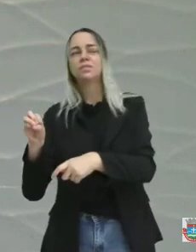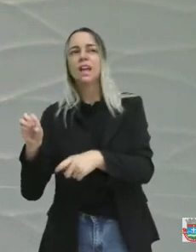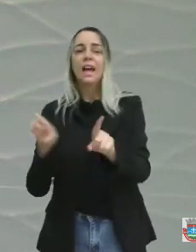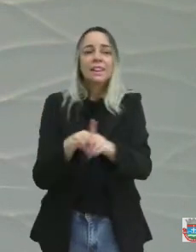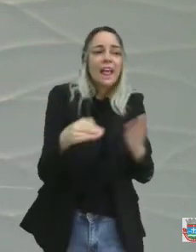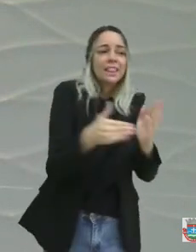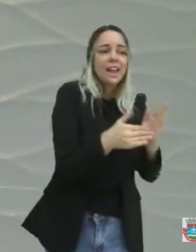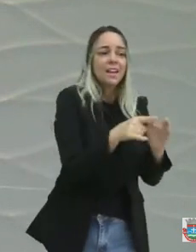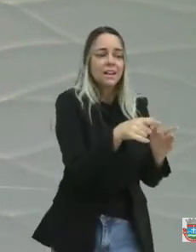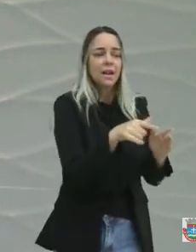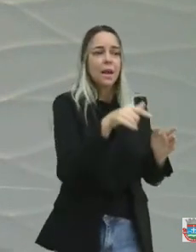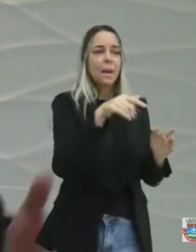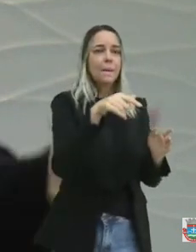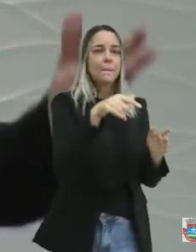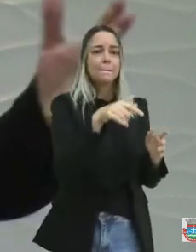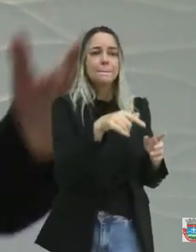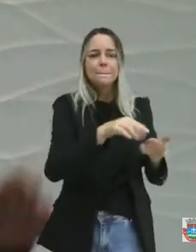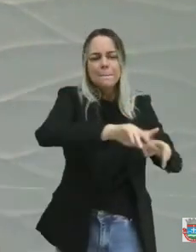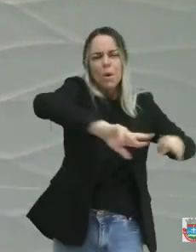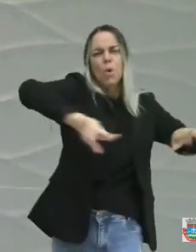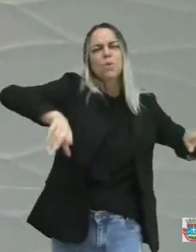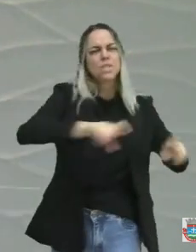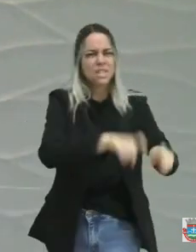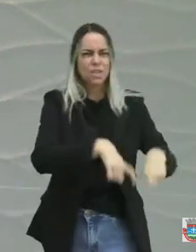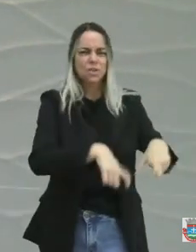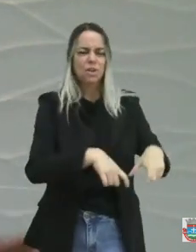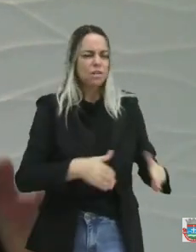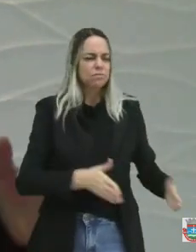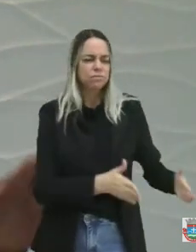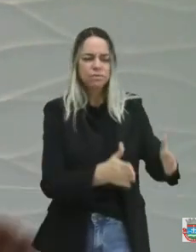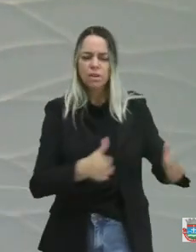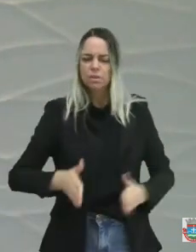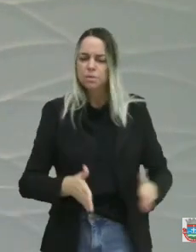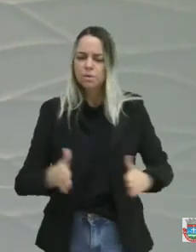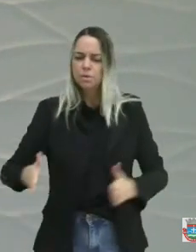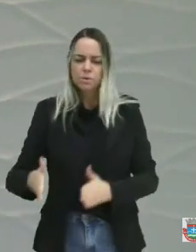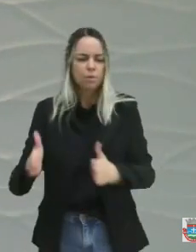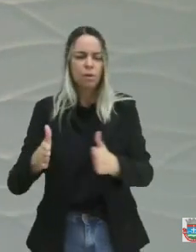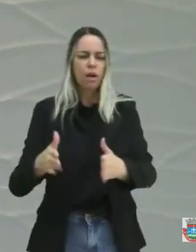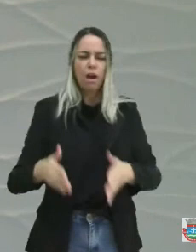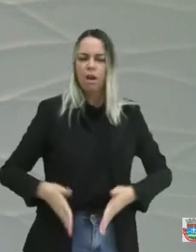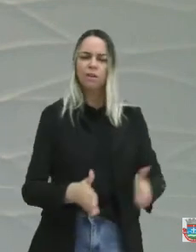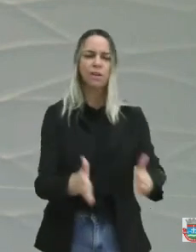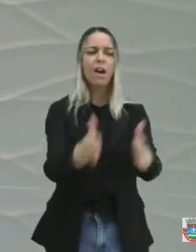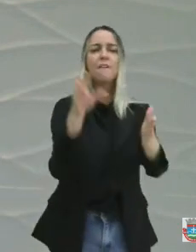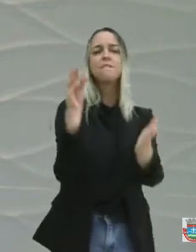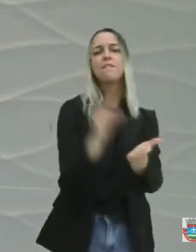lá. Várias e várias estradas que o senhor não conseguiu passar a máquina.